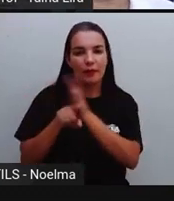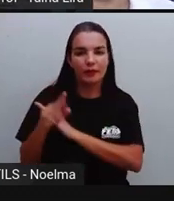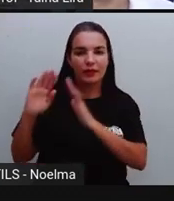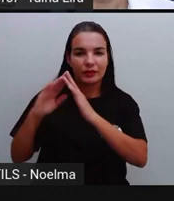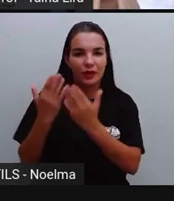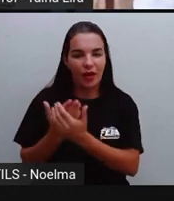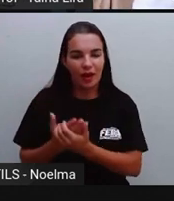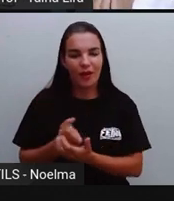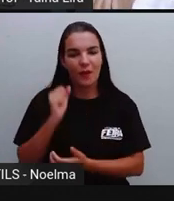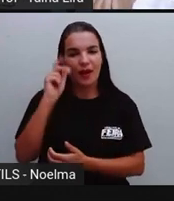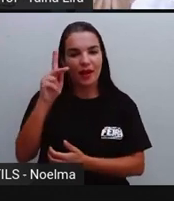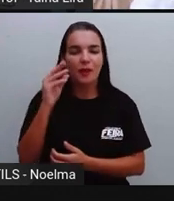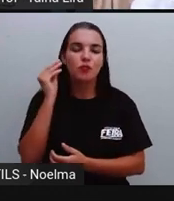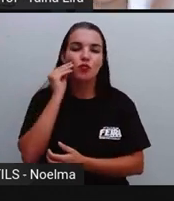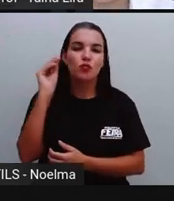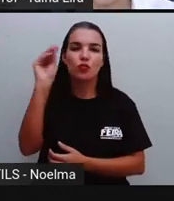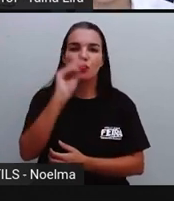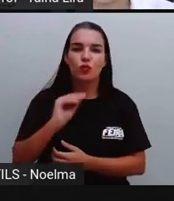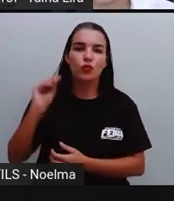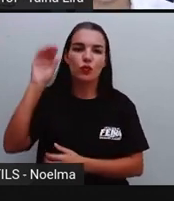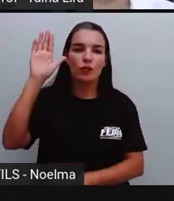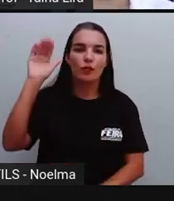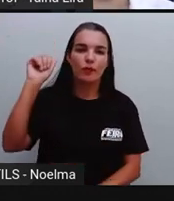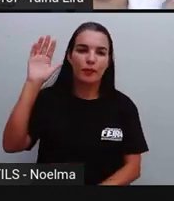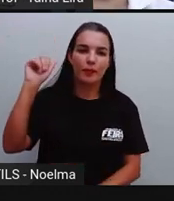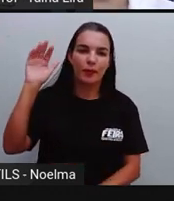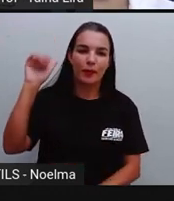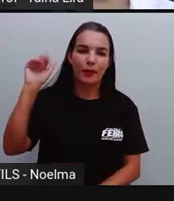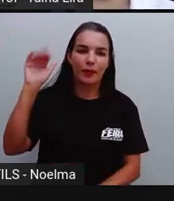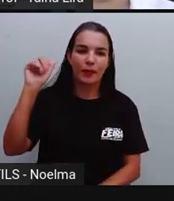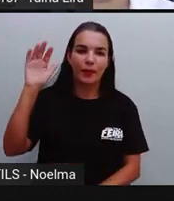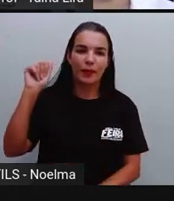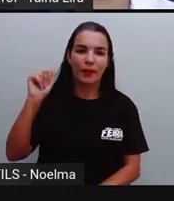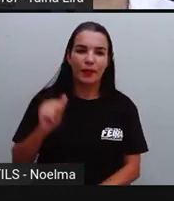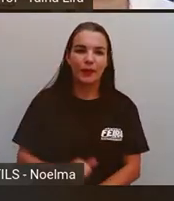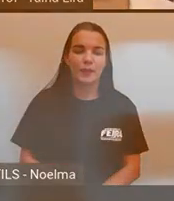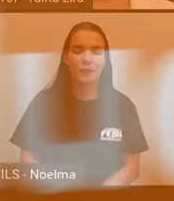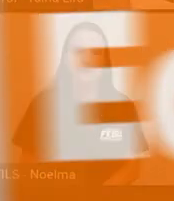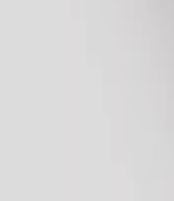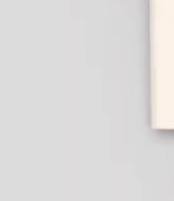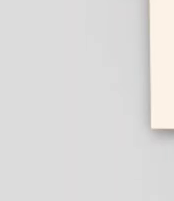escola, tá bom? Um beijo, até a próxima aula. Tchau, tchau.